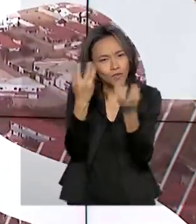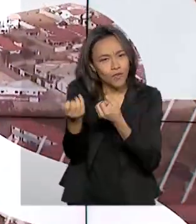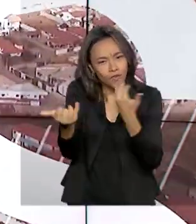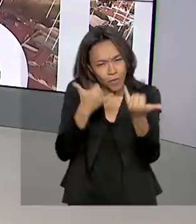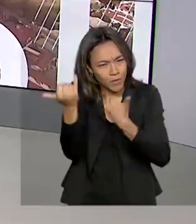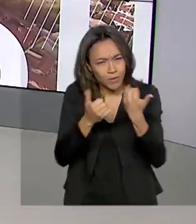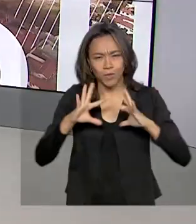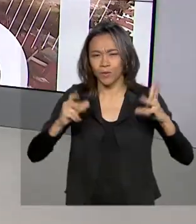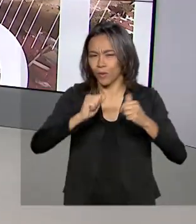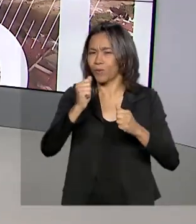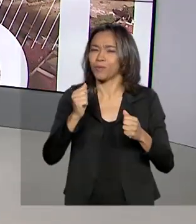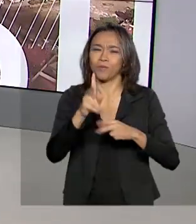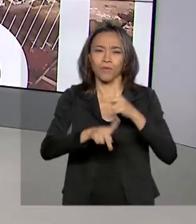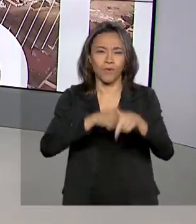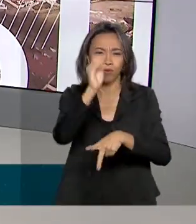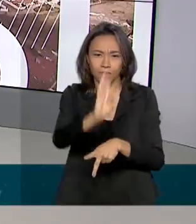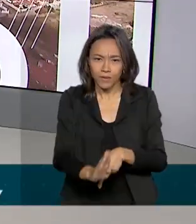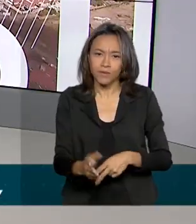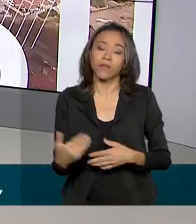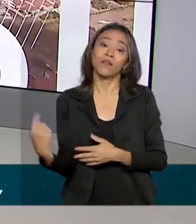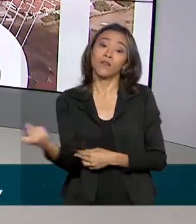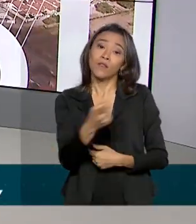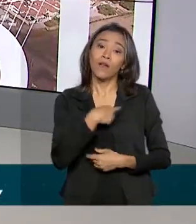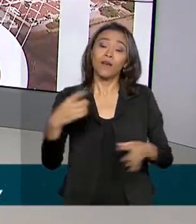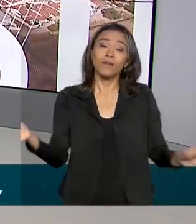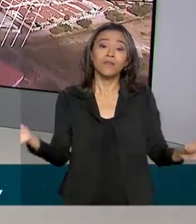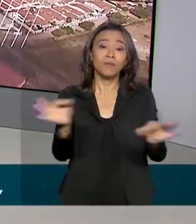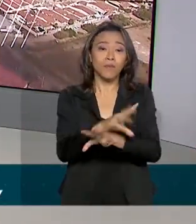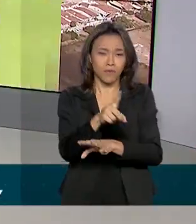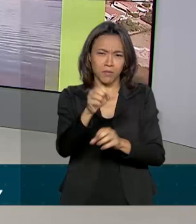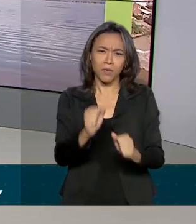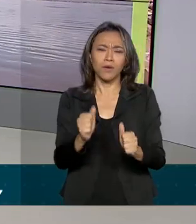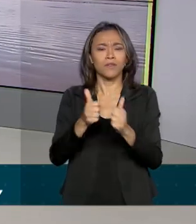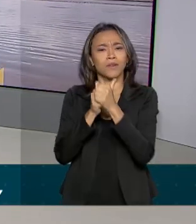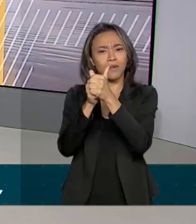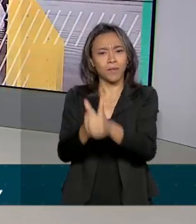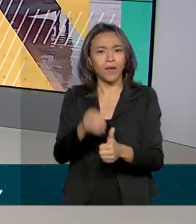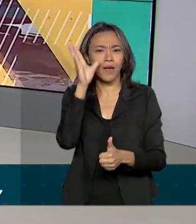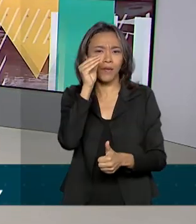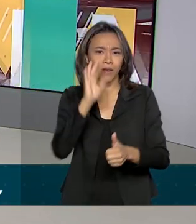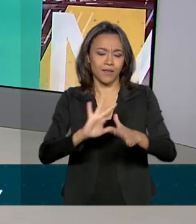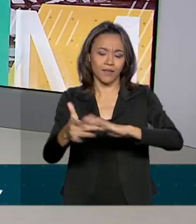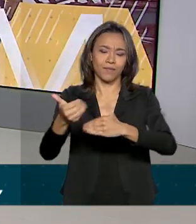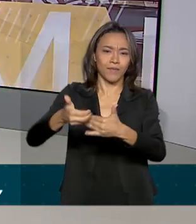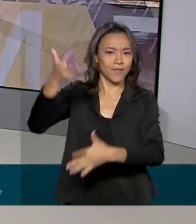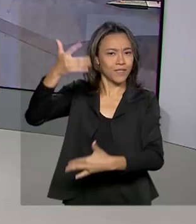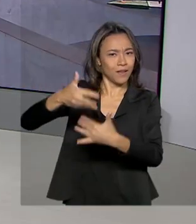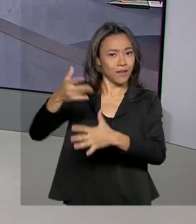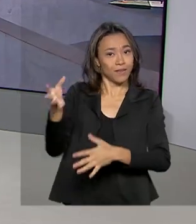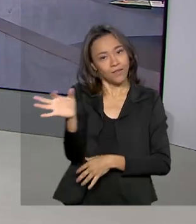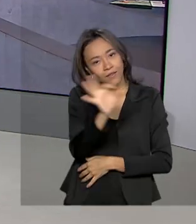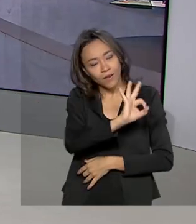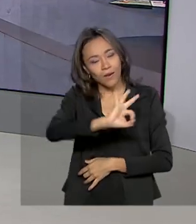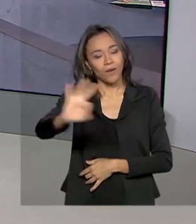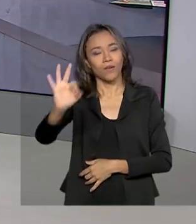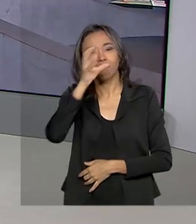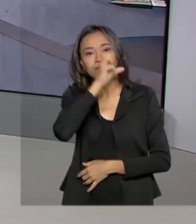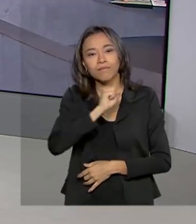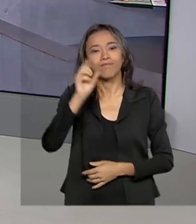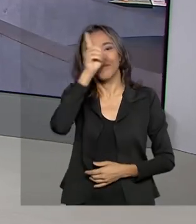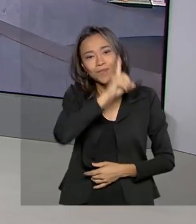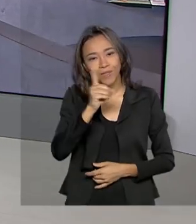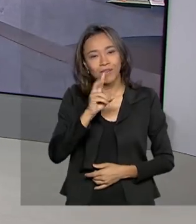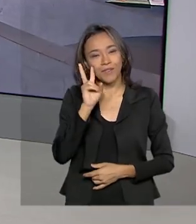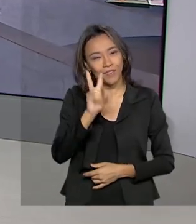brasileiros. Nós ficamos por aqui, você pode nos acompanhar também pelas redes sociais. Ótimo fim de semana para você